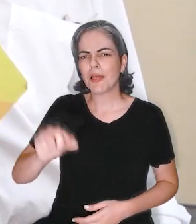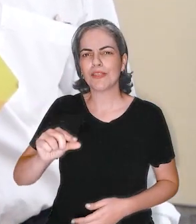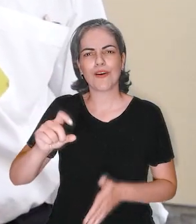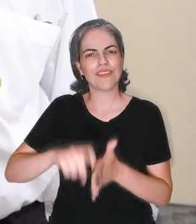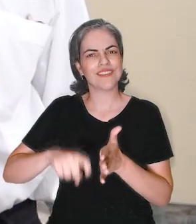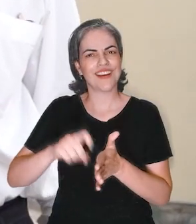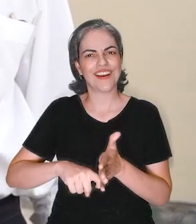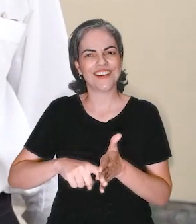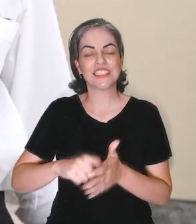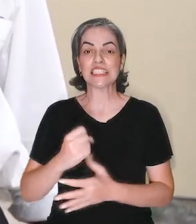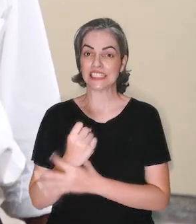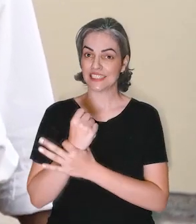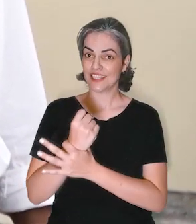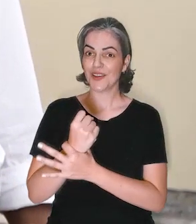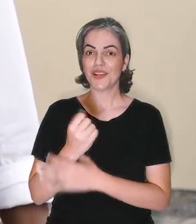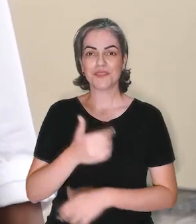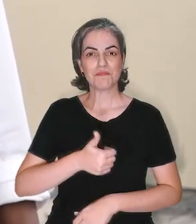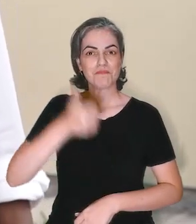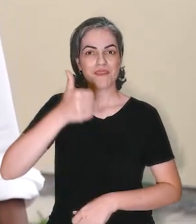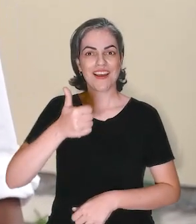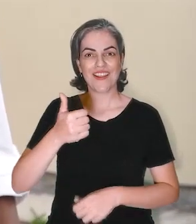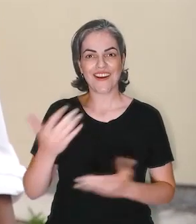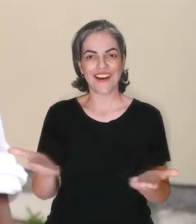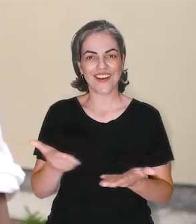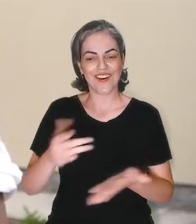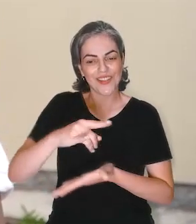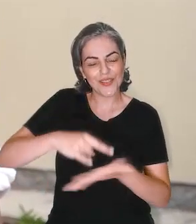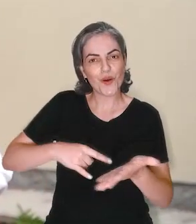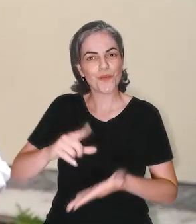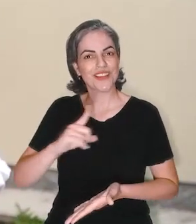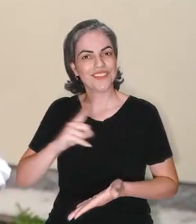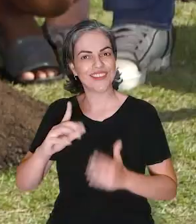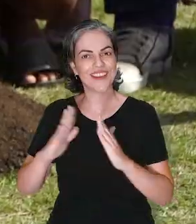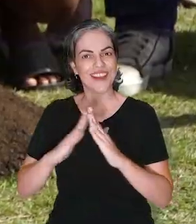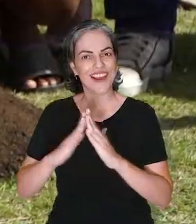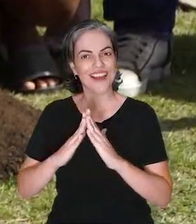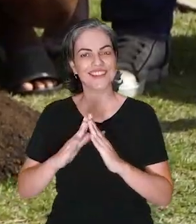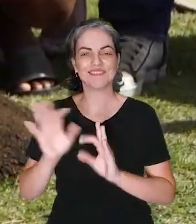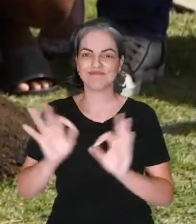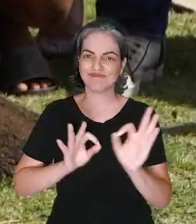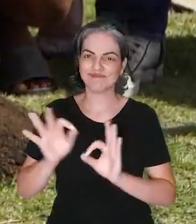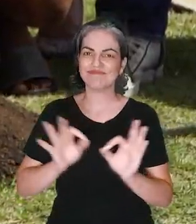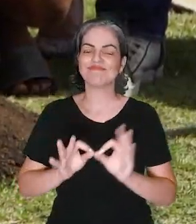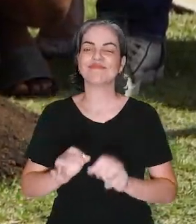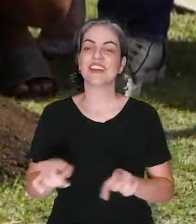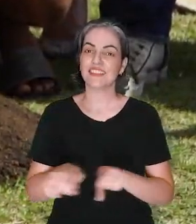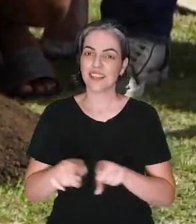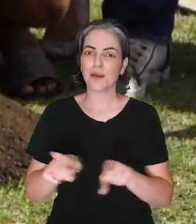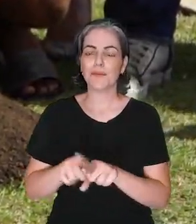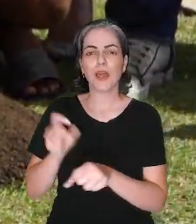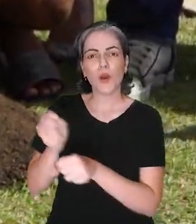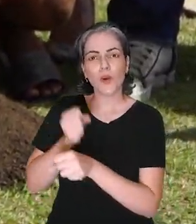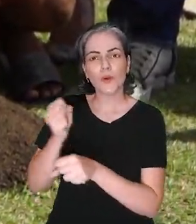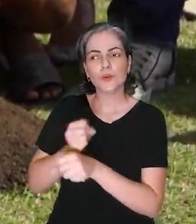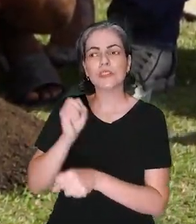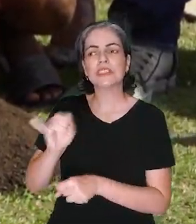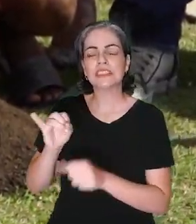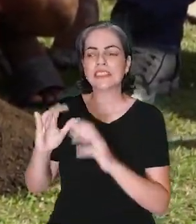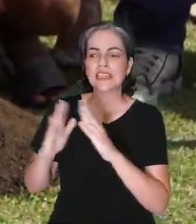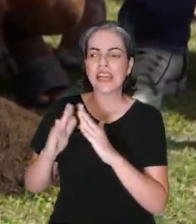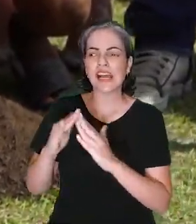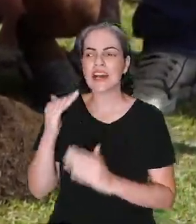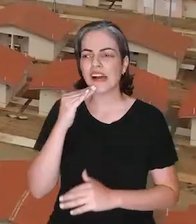do papel passado por meio da maior ação de regularização fundiária e ainda obras de melhorias em moradias